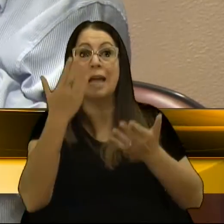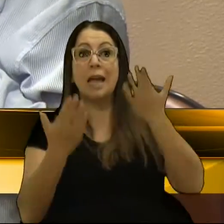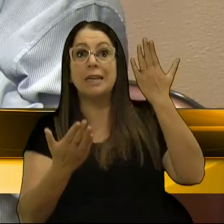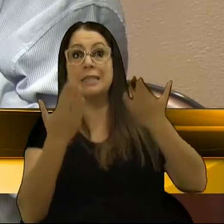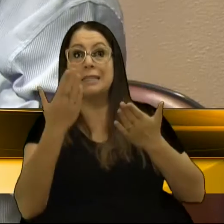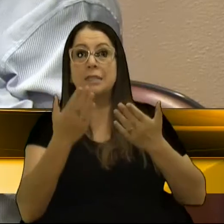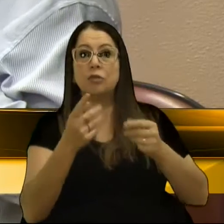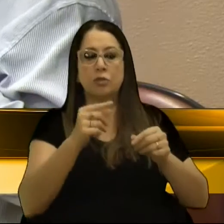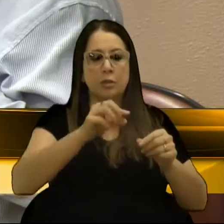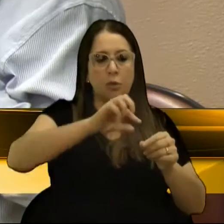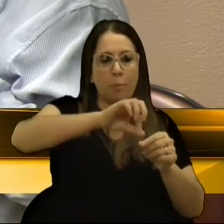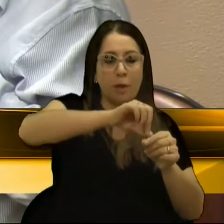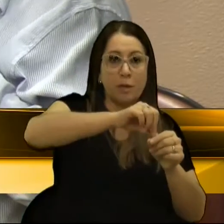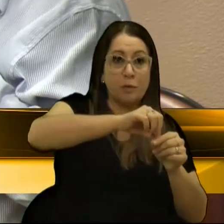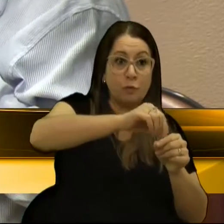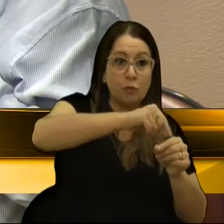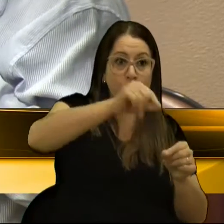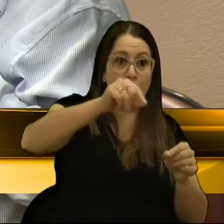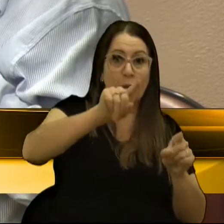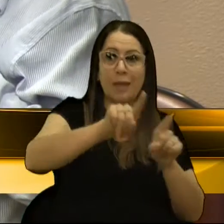parafuso de patroa até remédio.